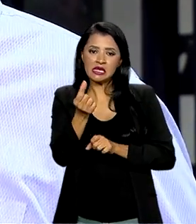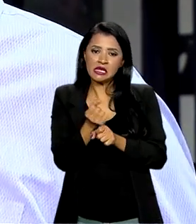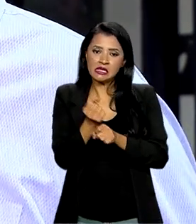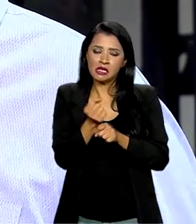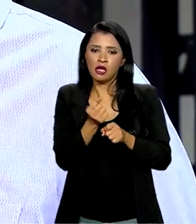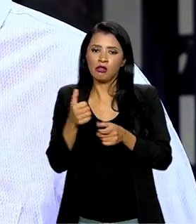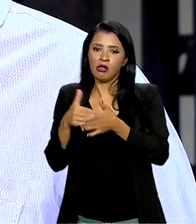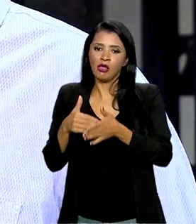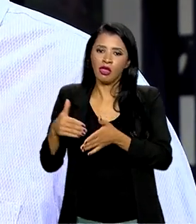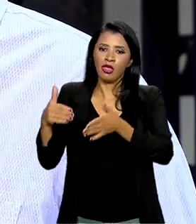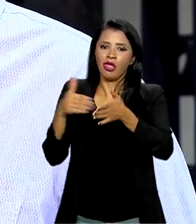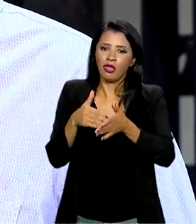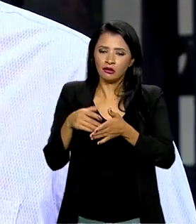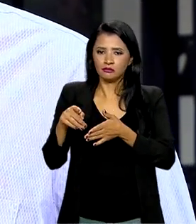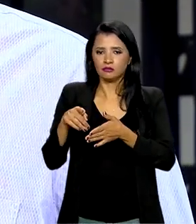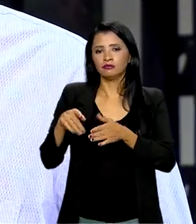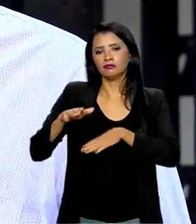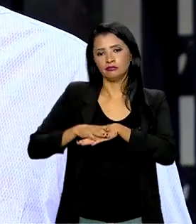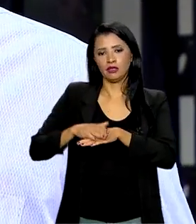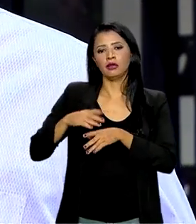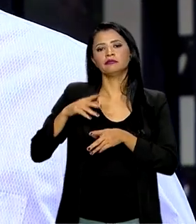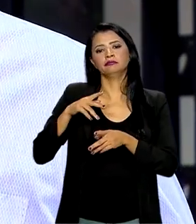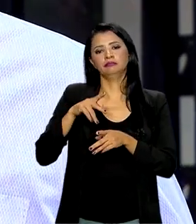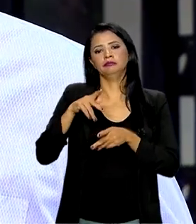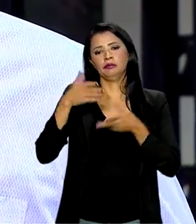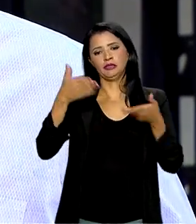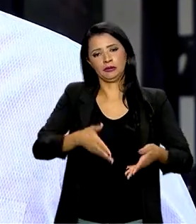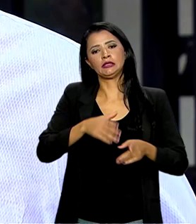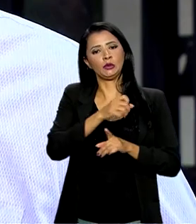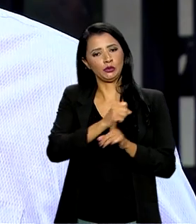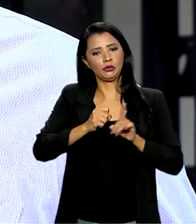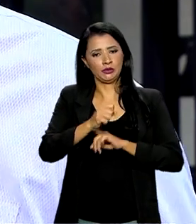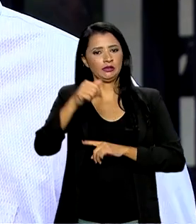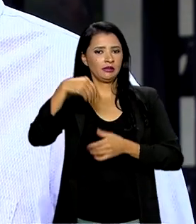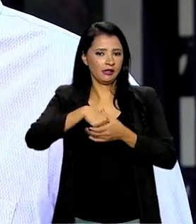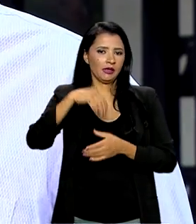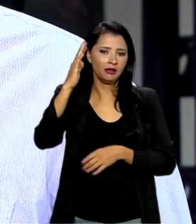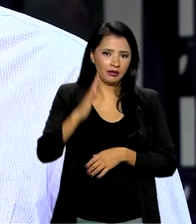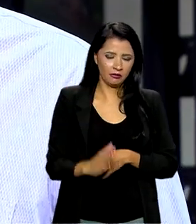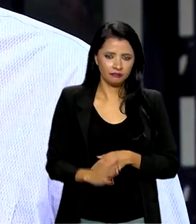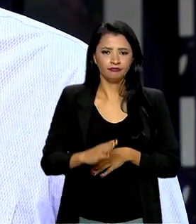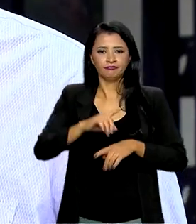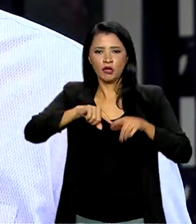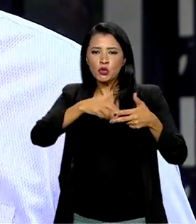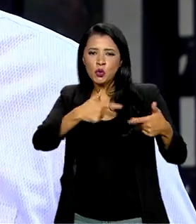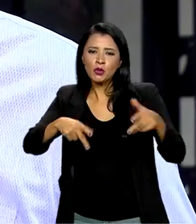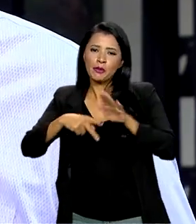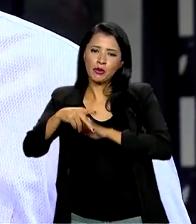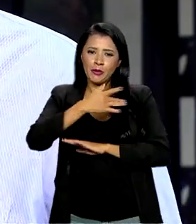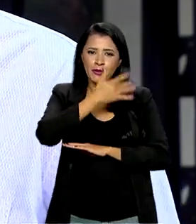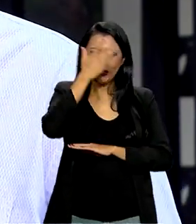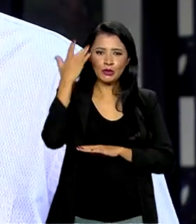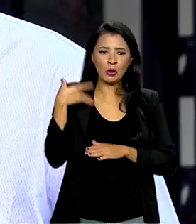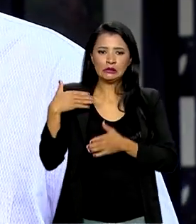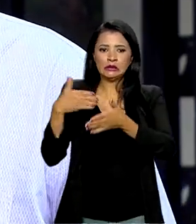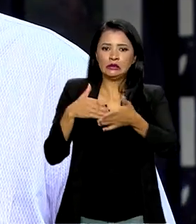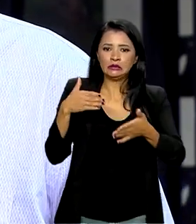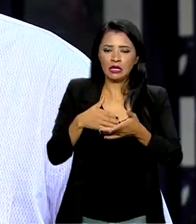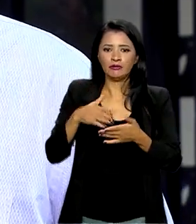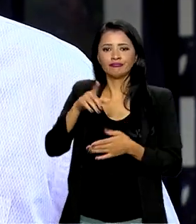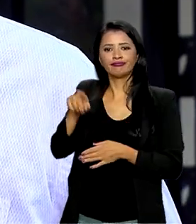obstrução da participação social no país. Todos os equipamentos de participação das pessoas estavam interditados.